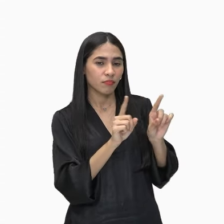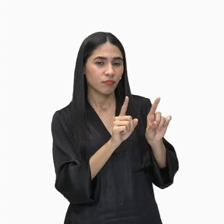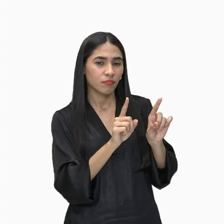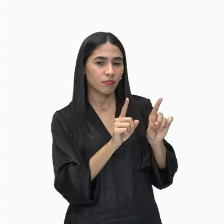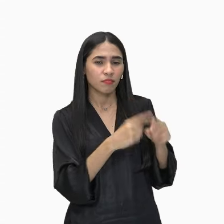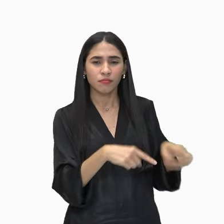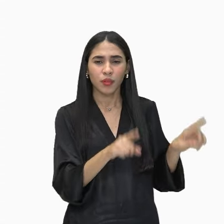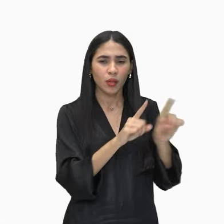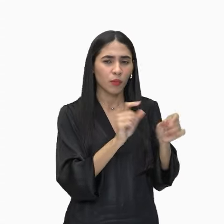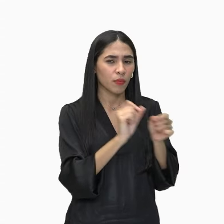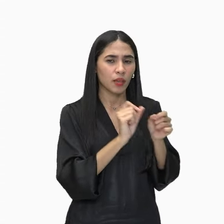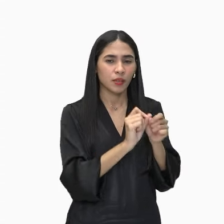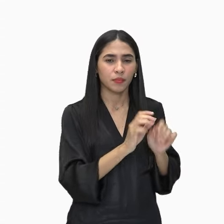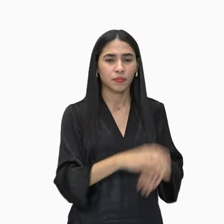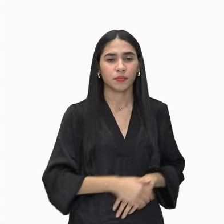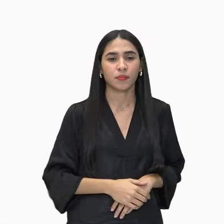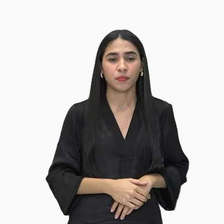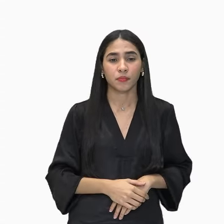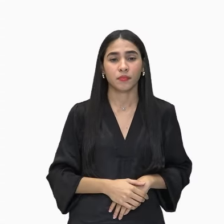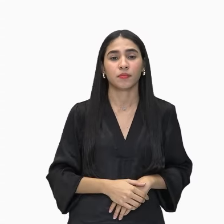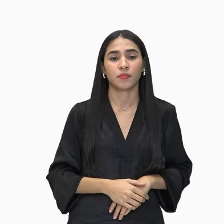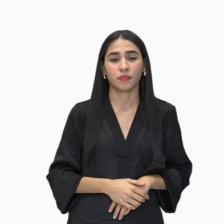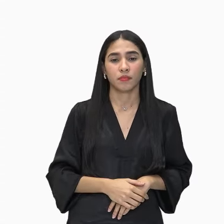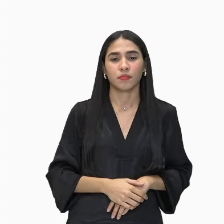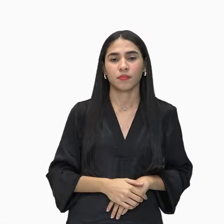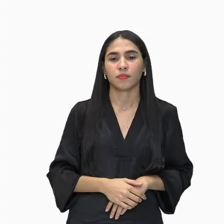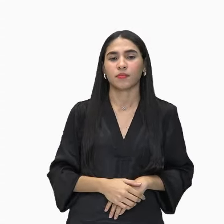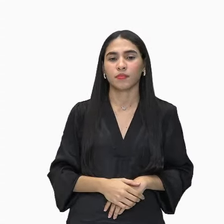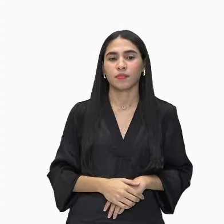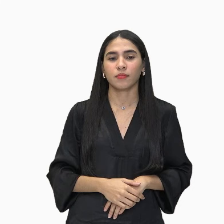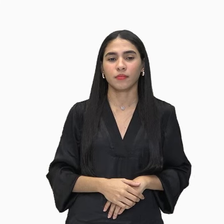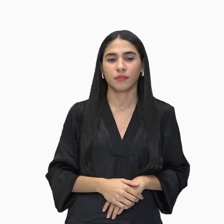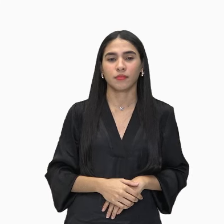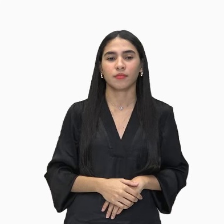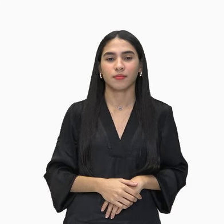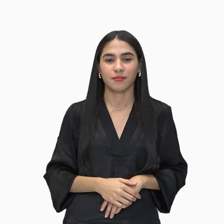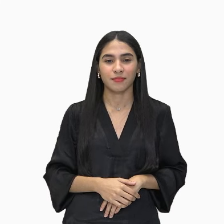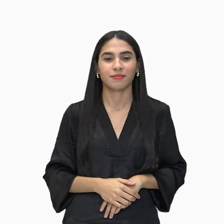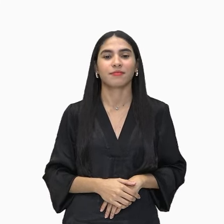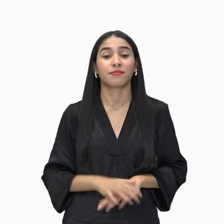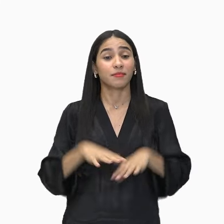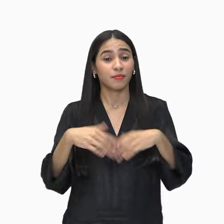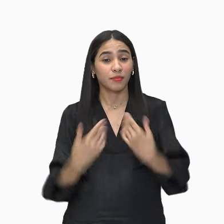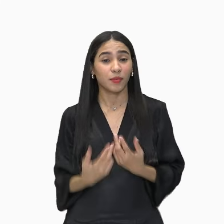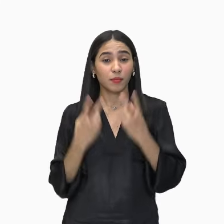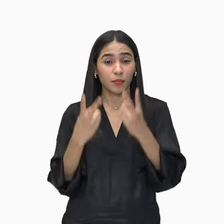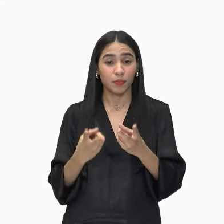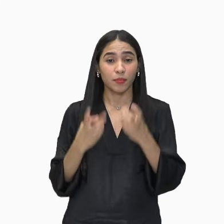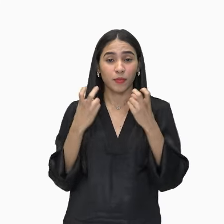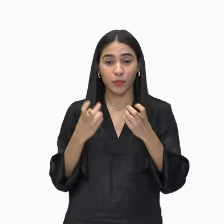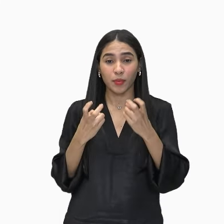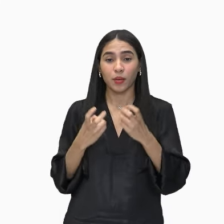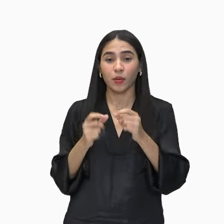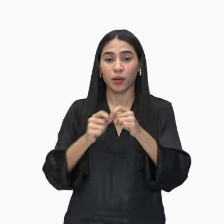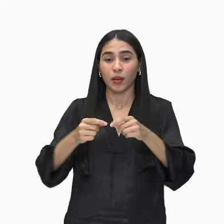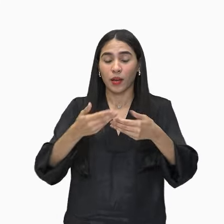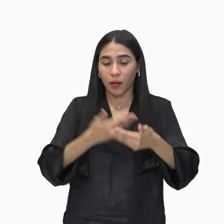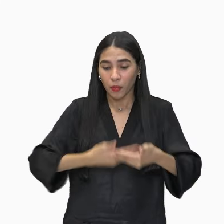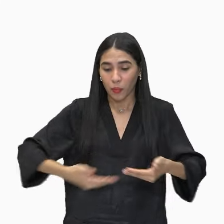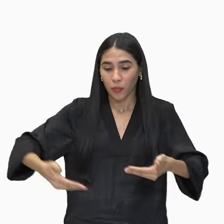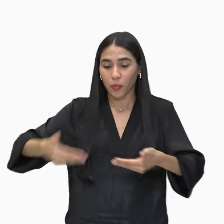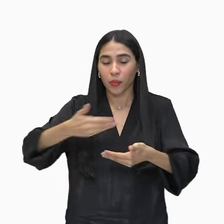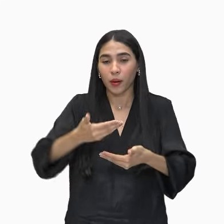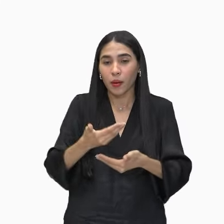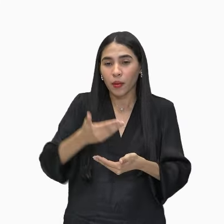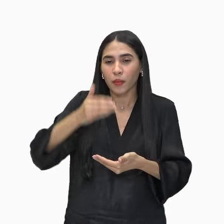Culumi faz isso não. Vou te igualar o corpo com o bestunto. Então pegou na gamela cheia de caldo